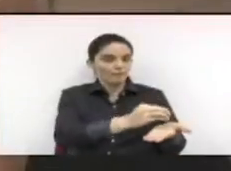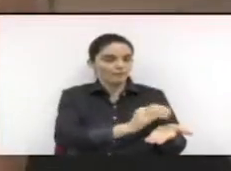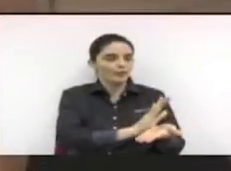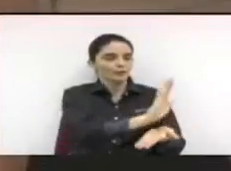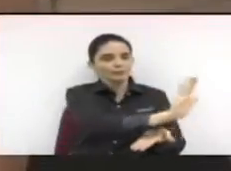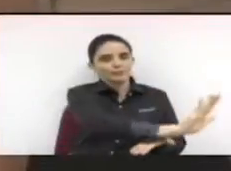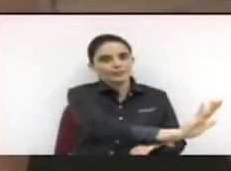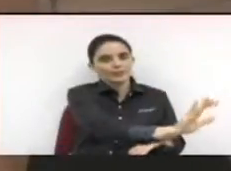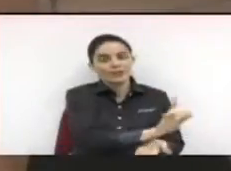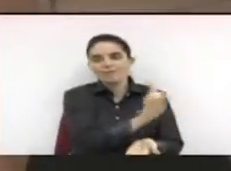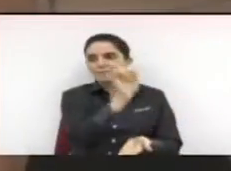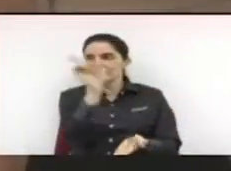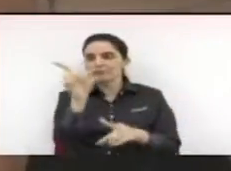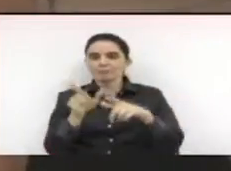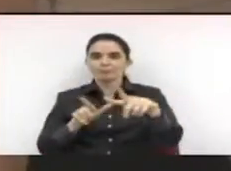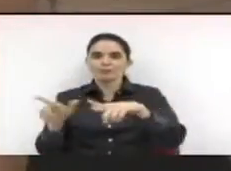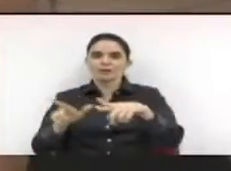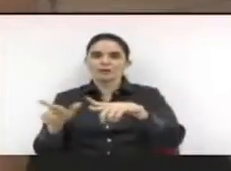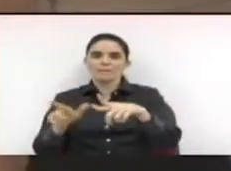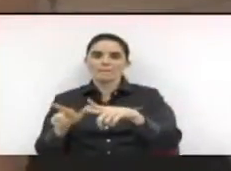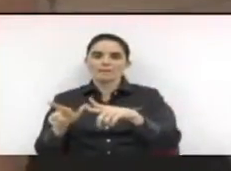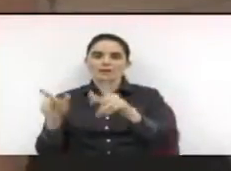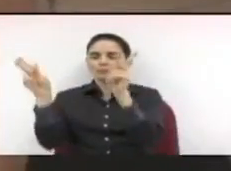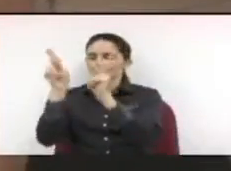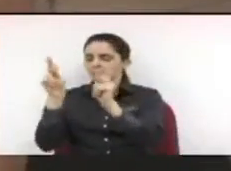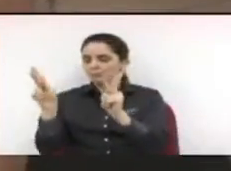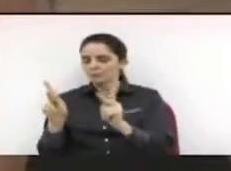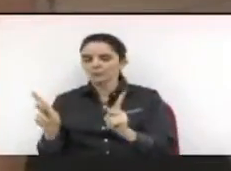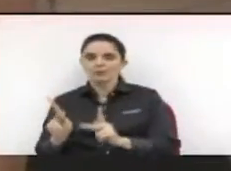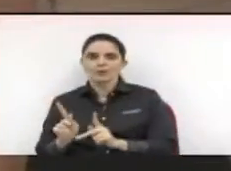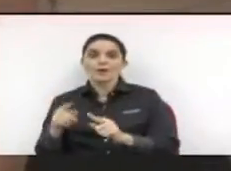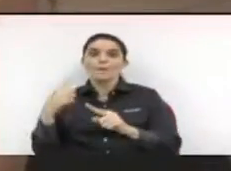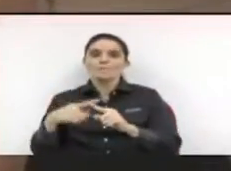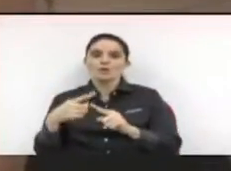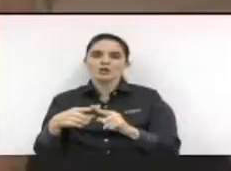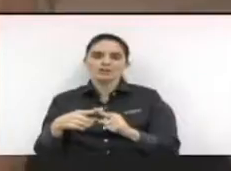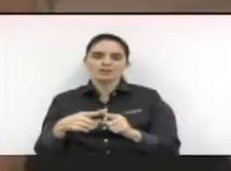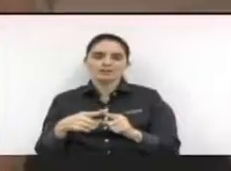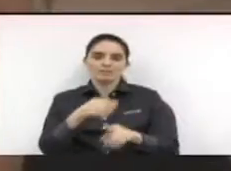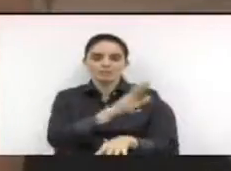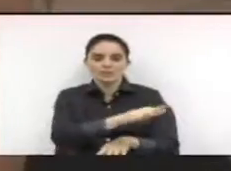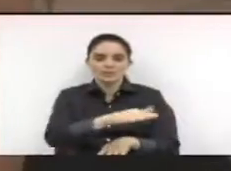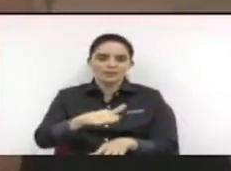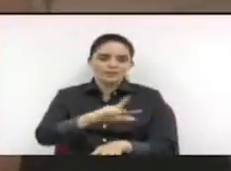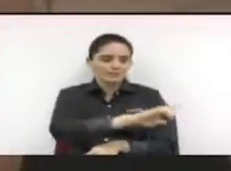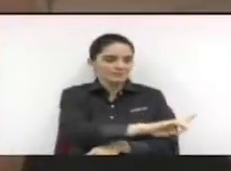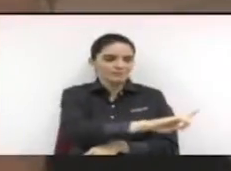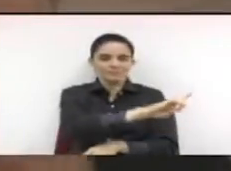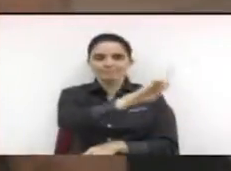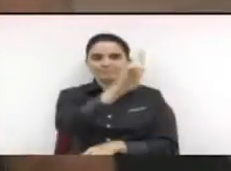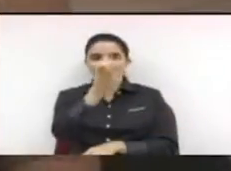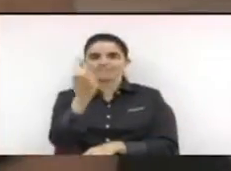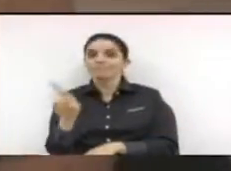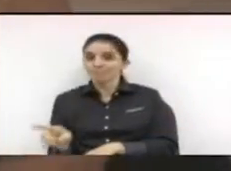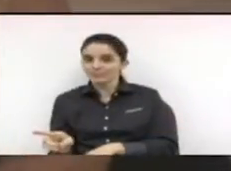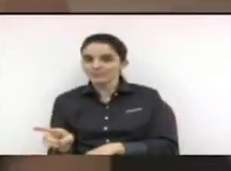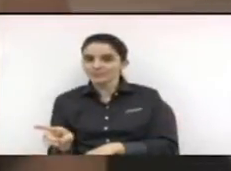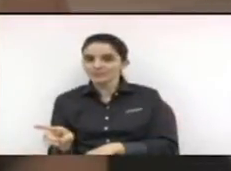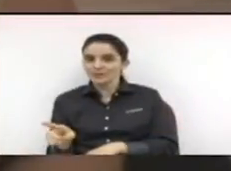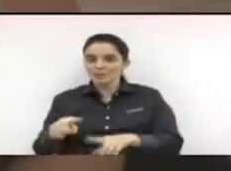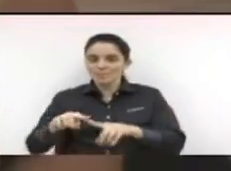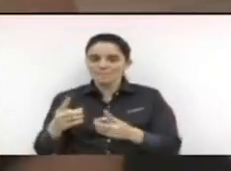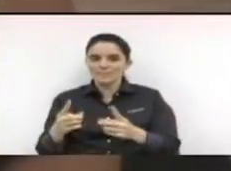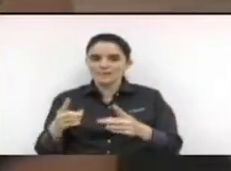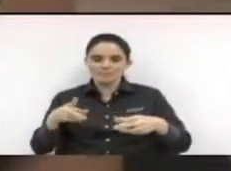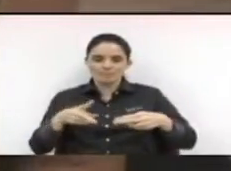porque as crianças ficam em período integral. E essas crianças, se isso acontecer, vai ter que ter toda uma